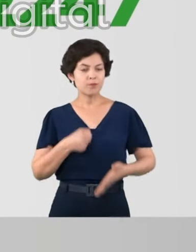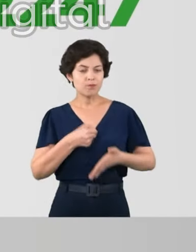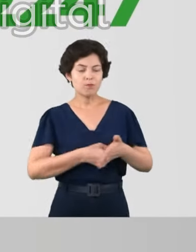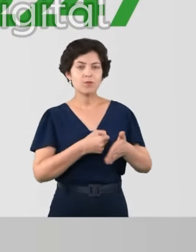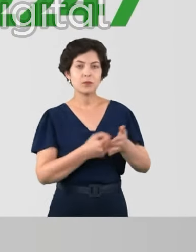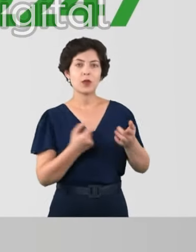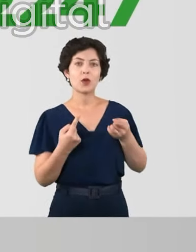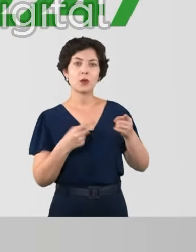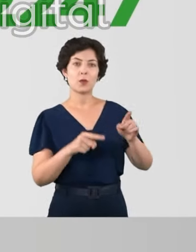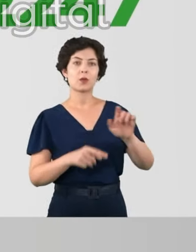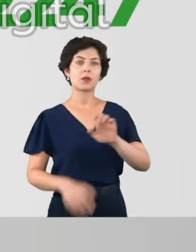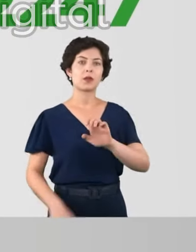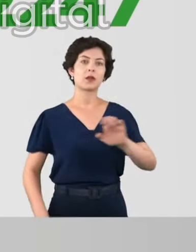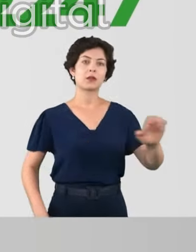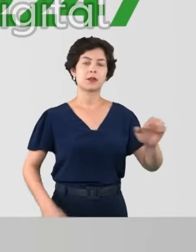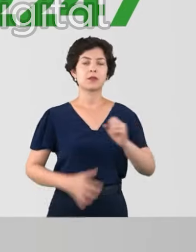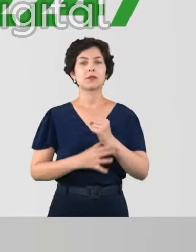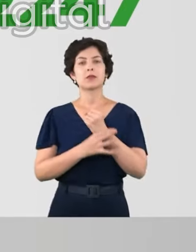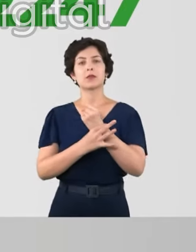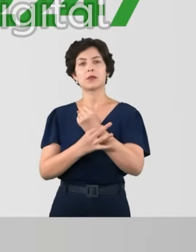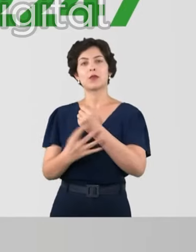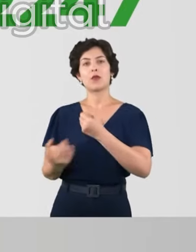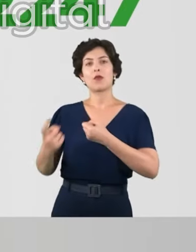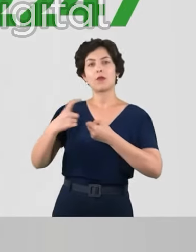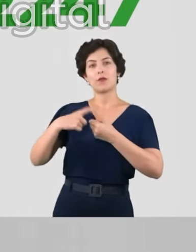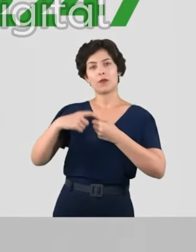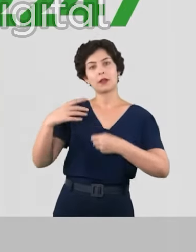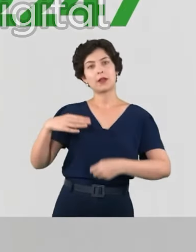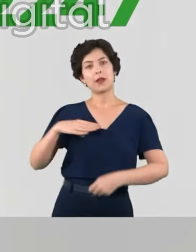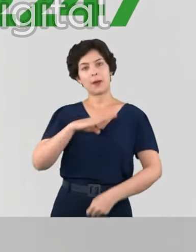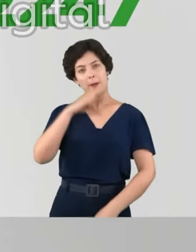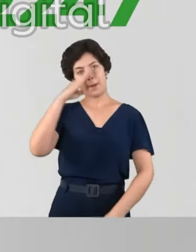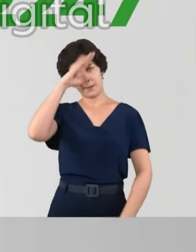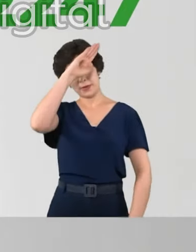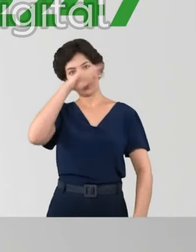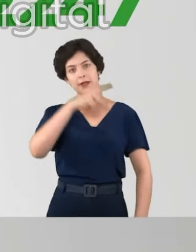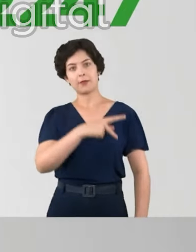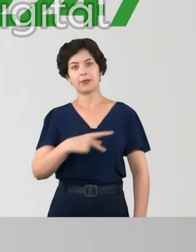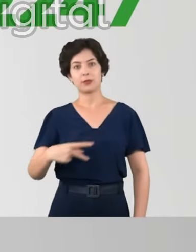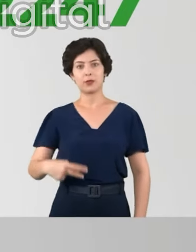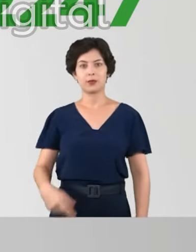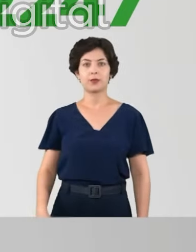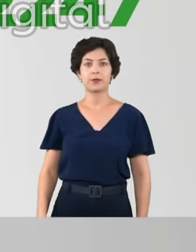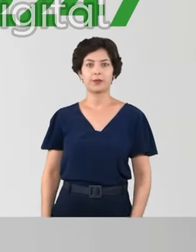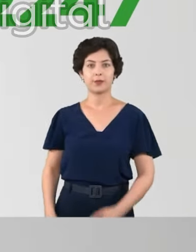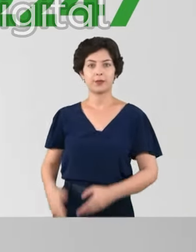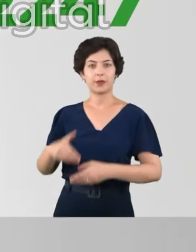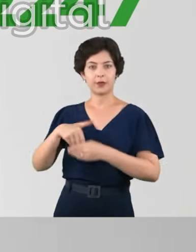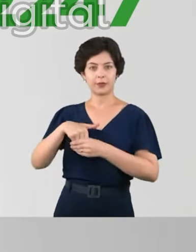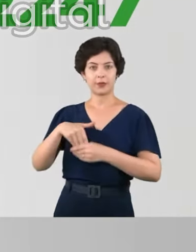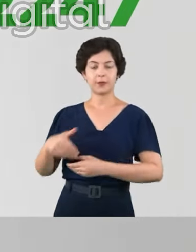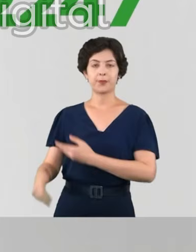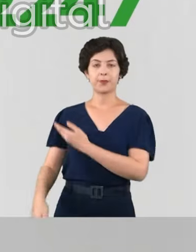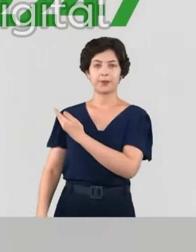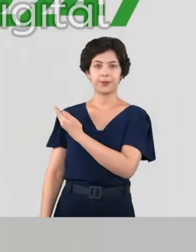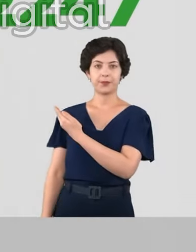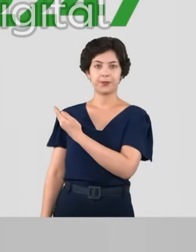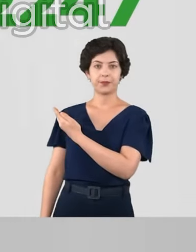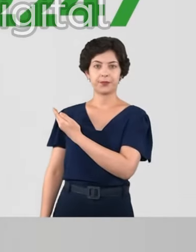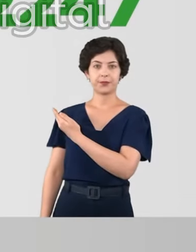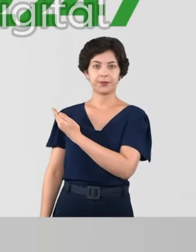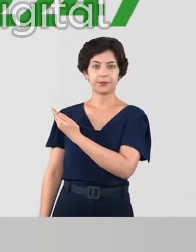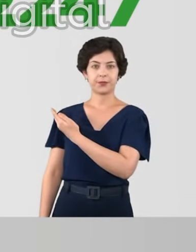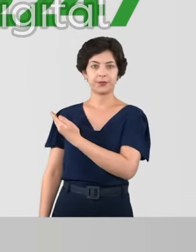a esquerda, com inteligência, força e capacidade. Sou Carla Bilinski, médica pediatra. Defendo os valores da direita.